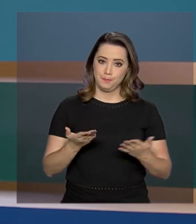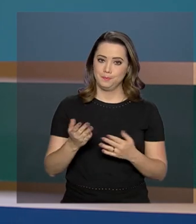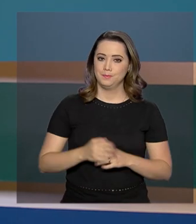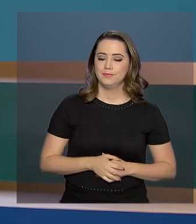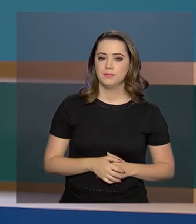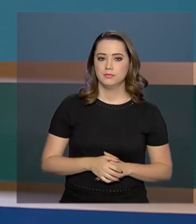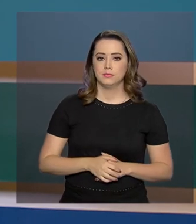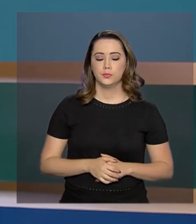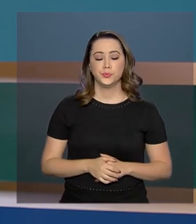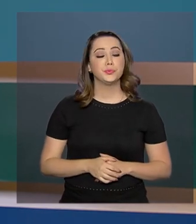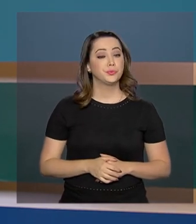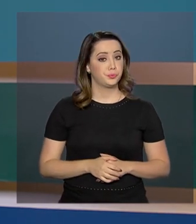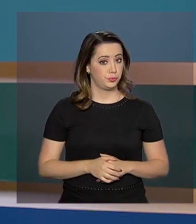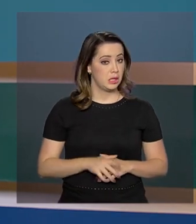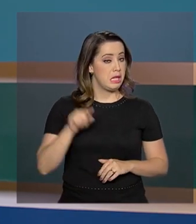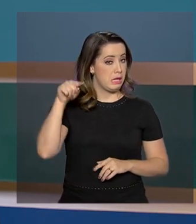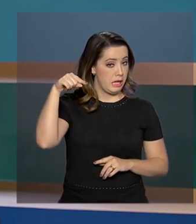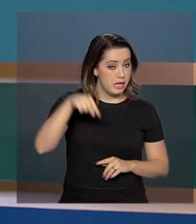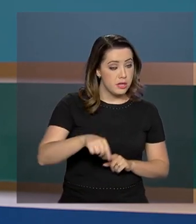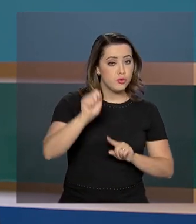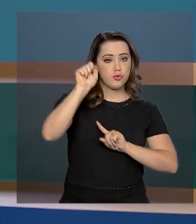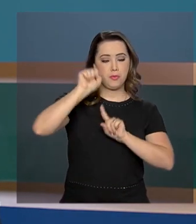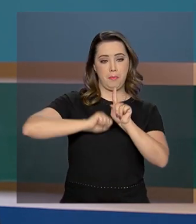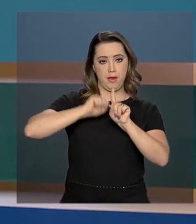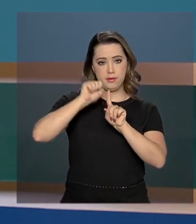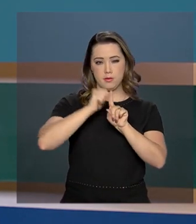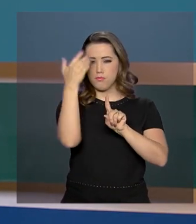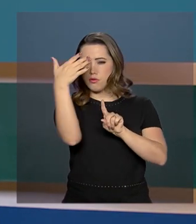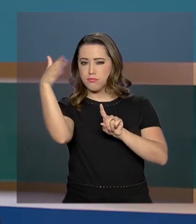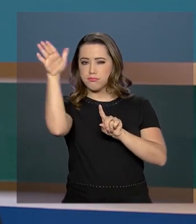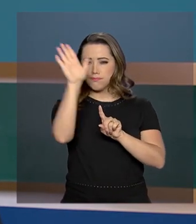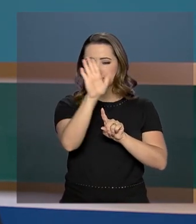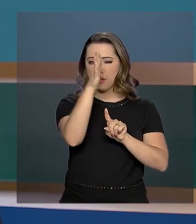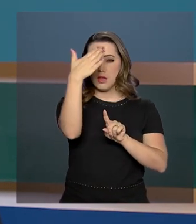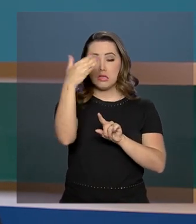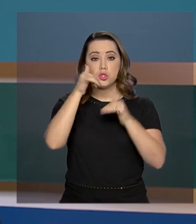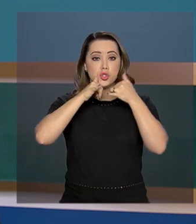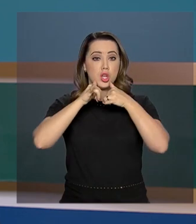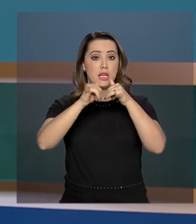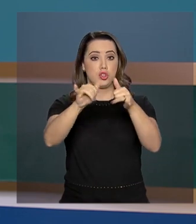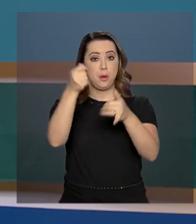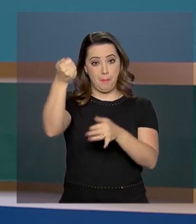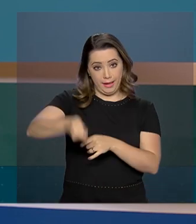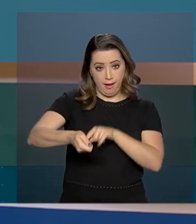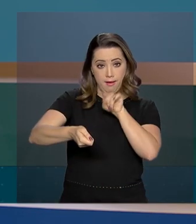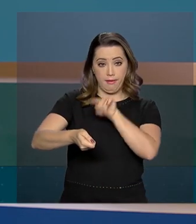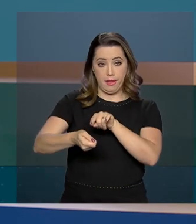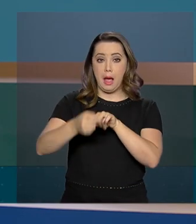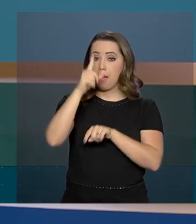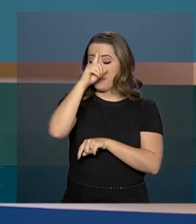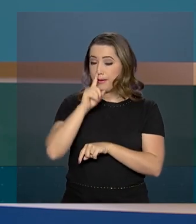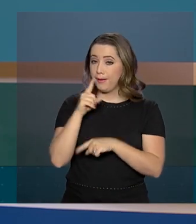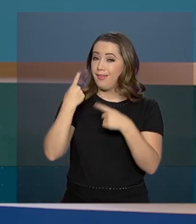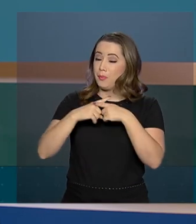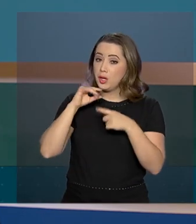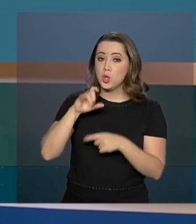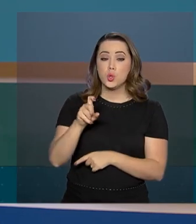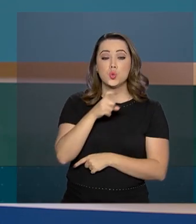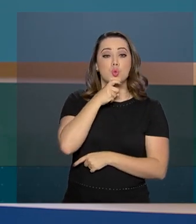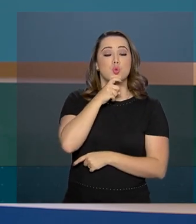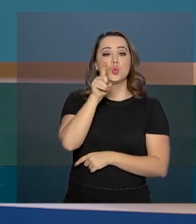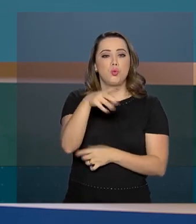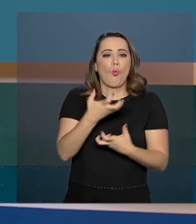Este mês, a bandeira tarifária de energia elétrica vai ser amarela. É que julho é mês de seca nas principais bacias